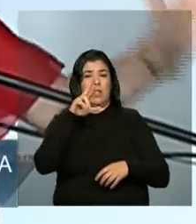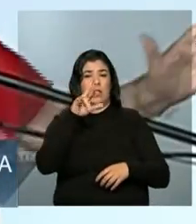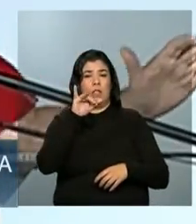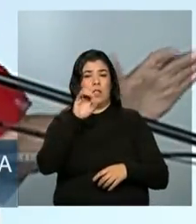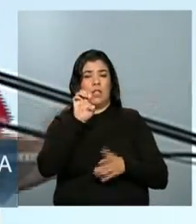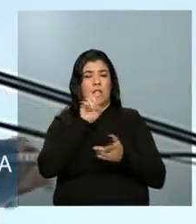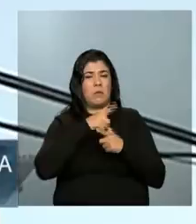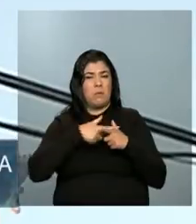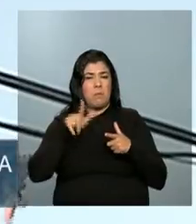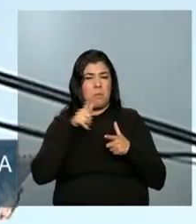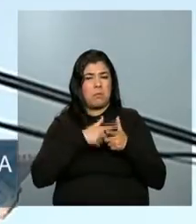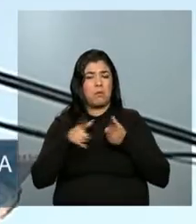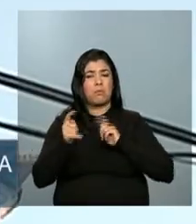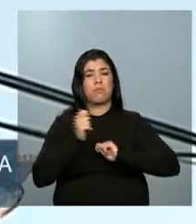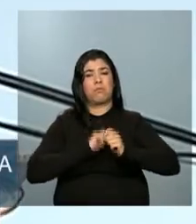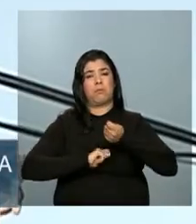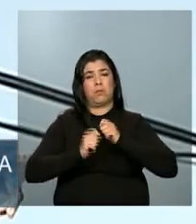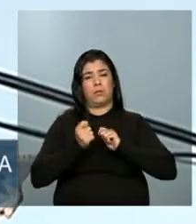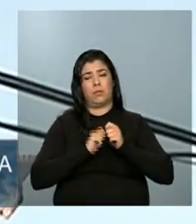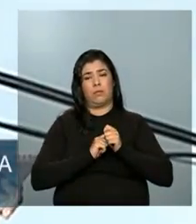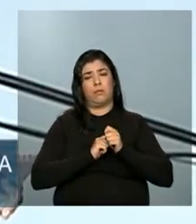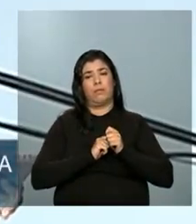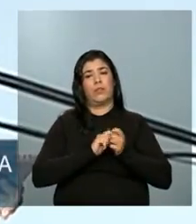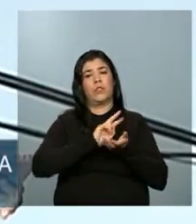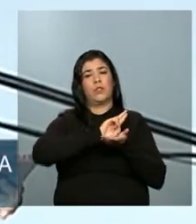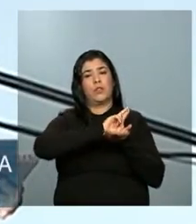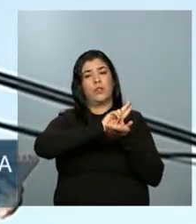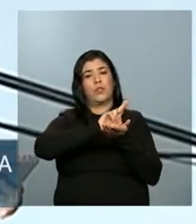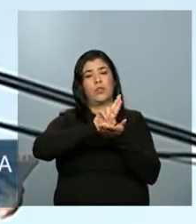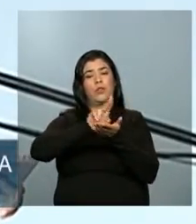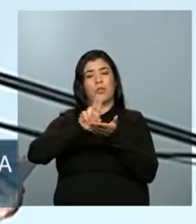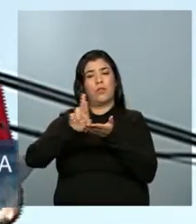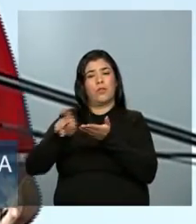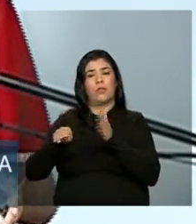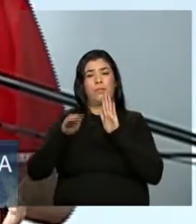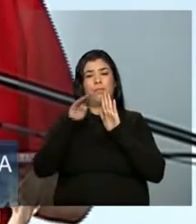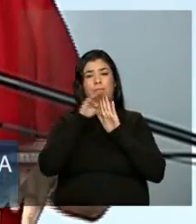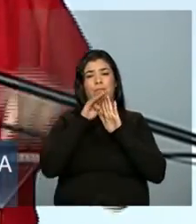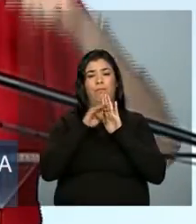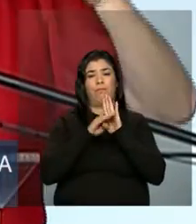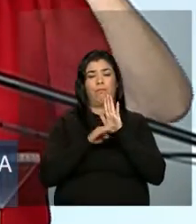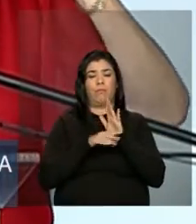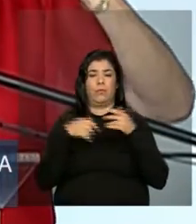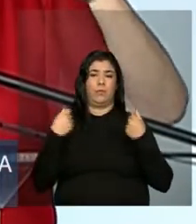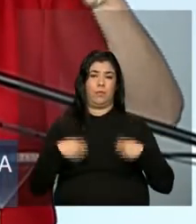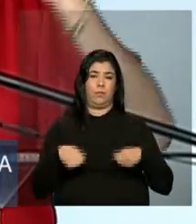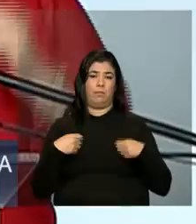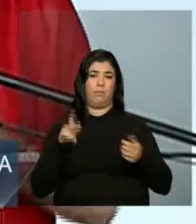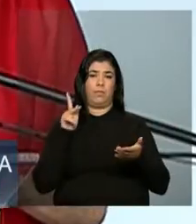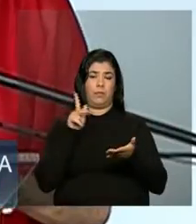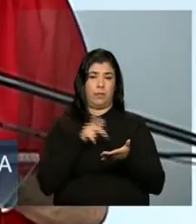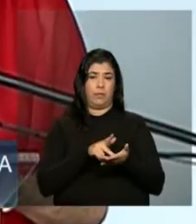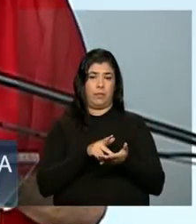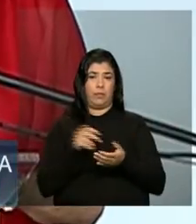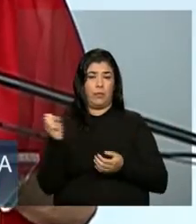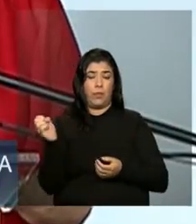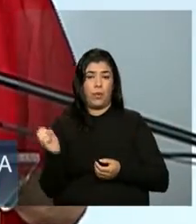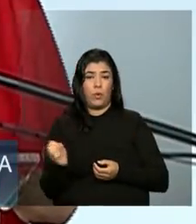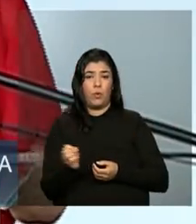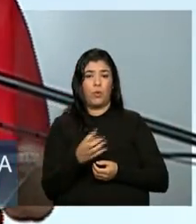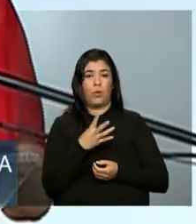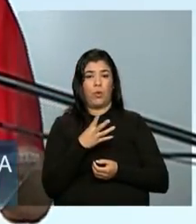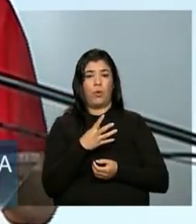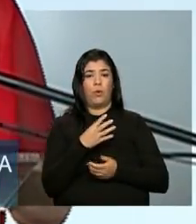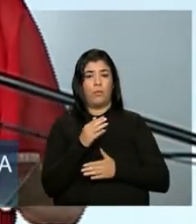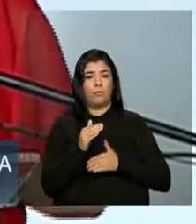medidas diferentes serão necessárias, uma nova trajetória para que